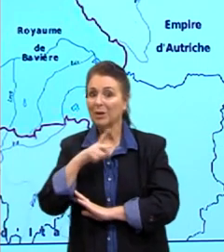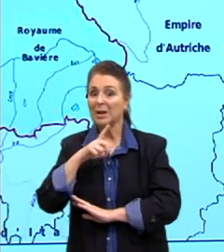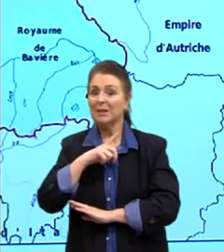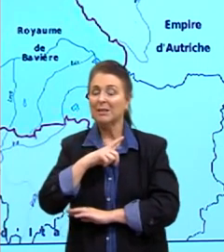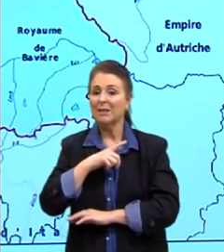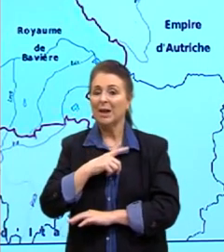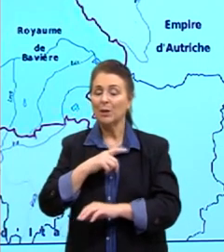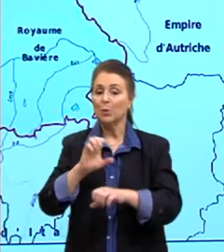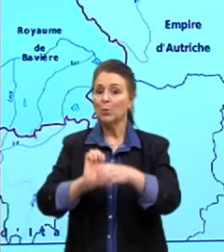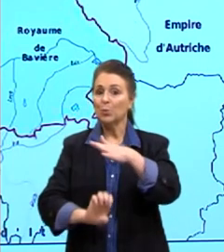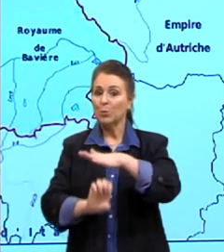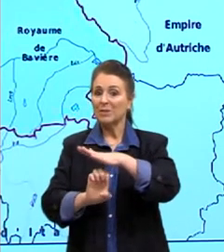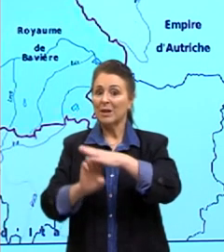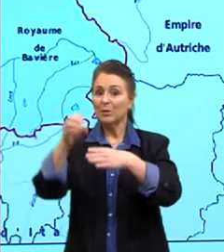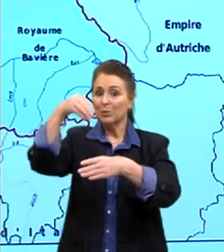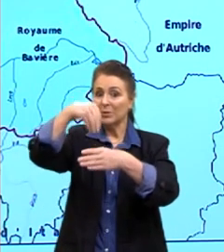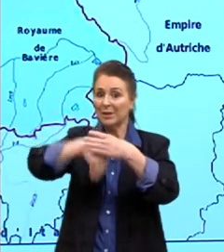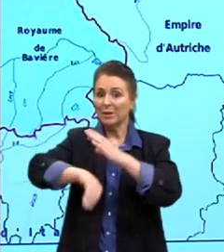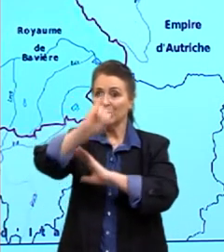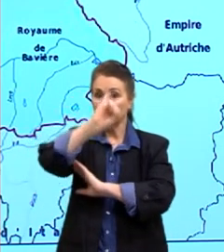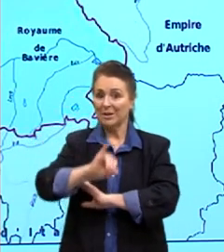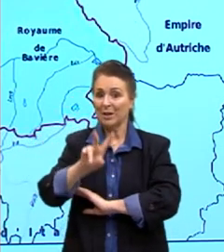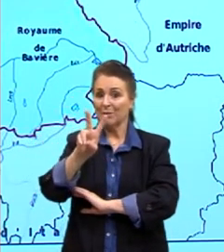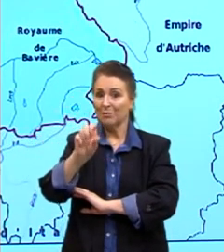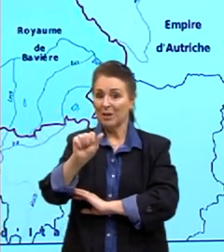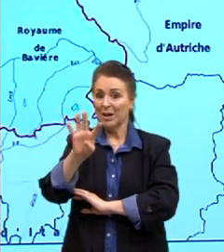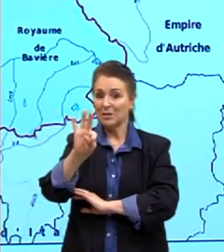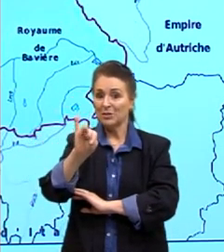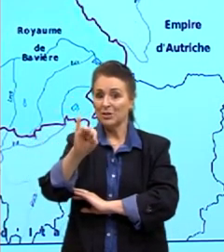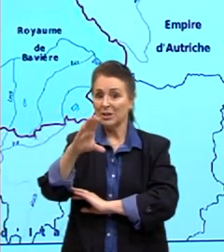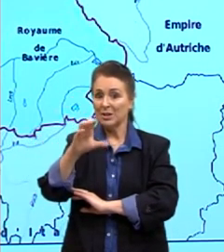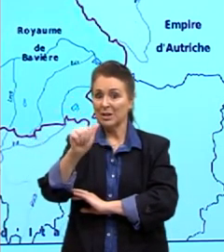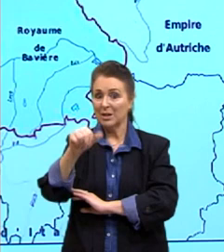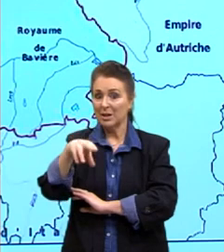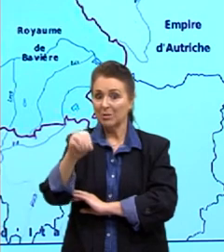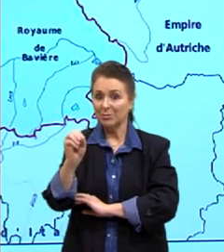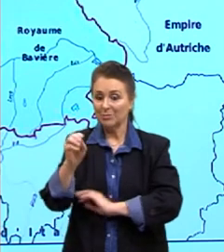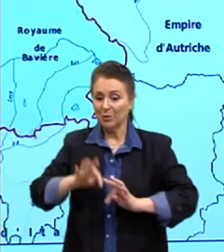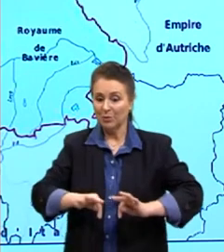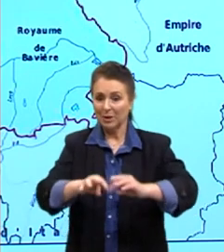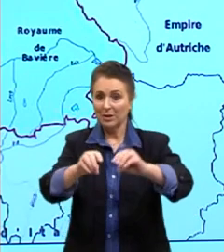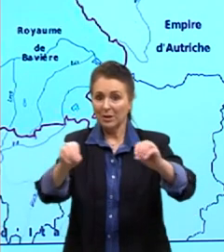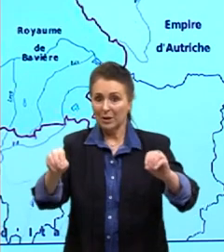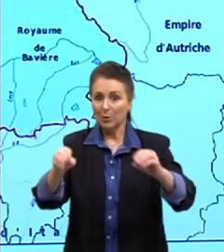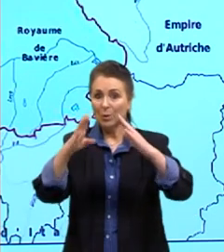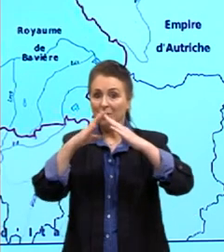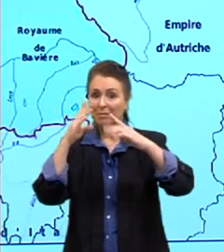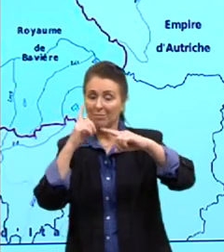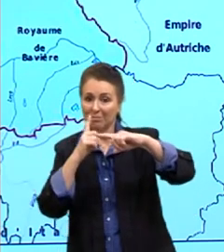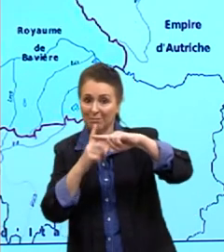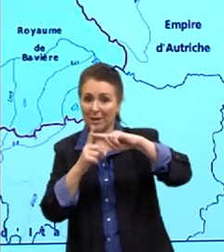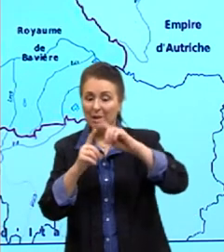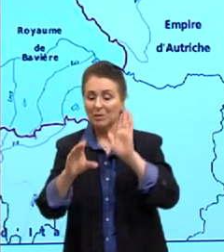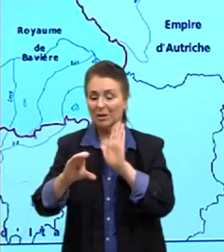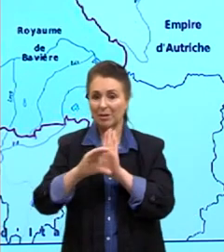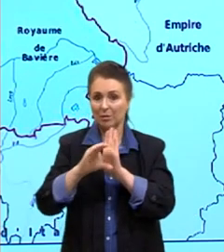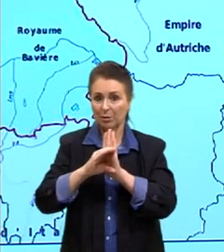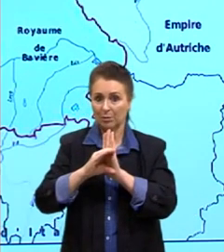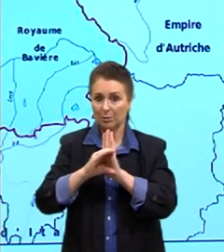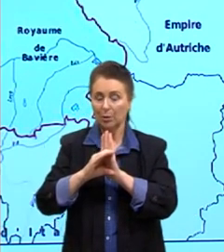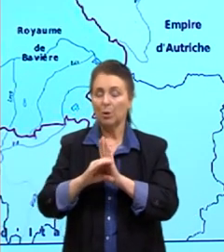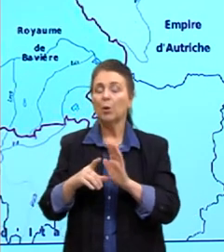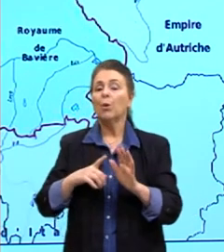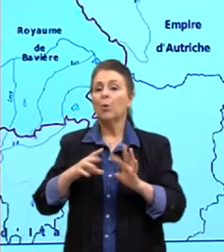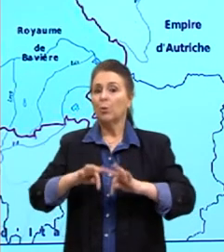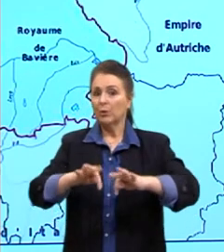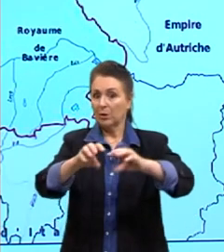Então, antes tudo isso aqui era território da Igreja Católica. Grande parte desse território vai ser dominado na